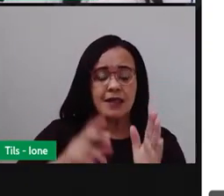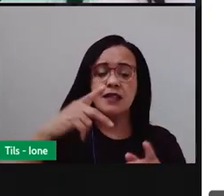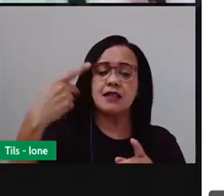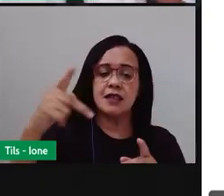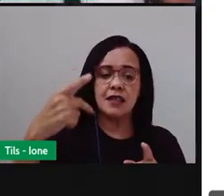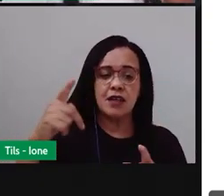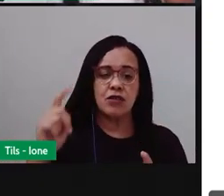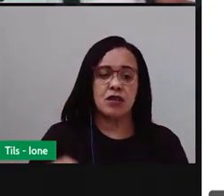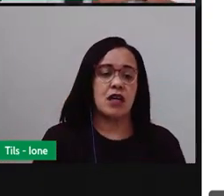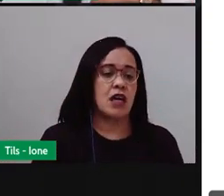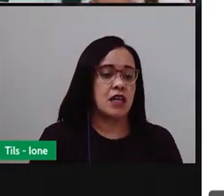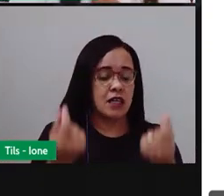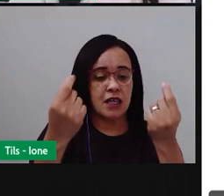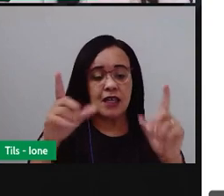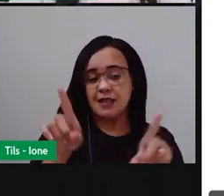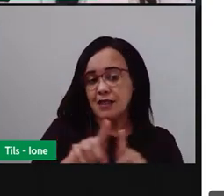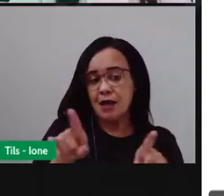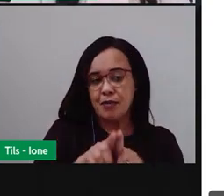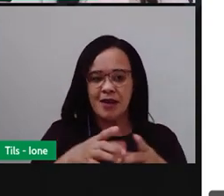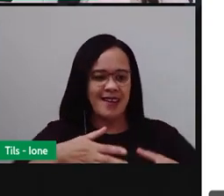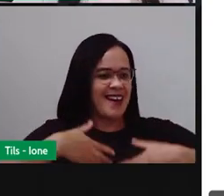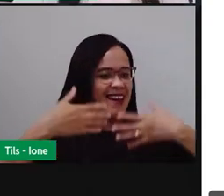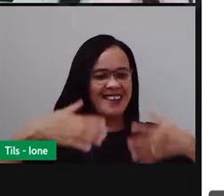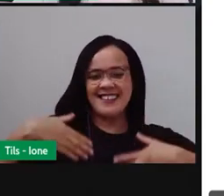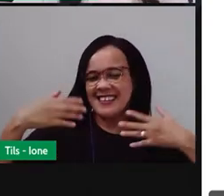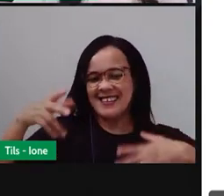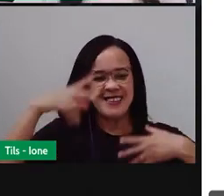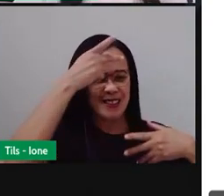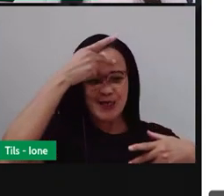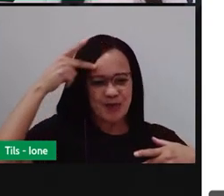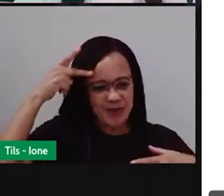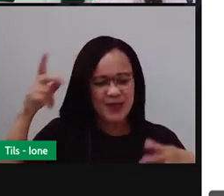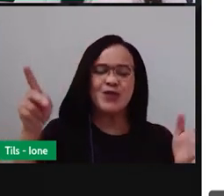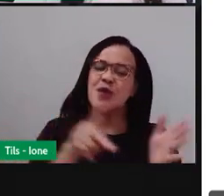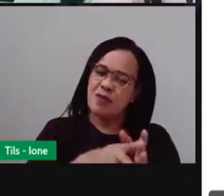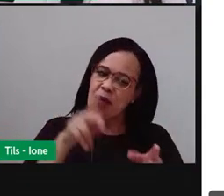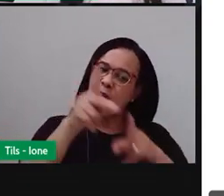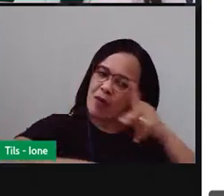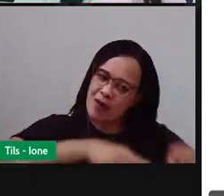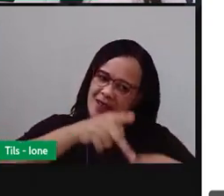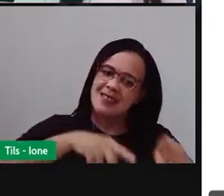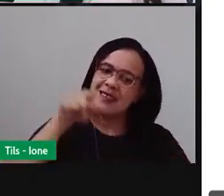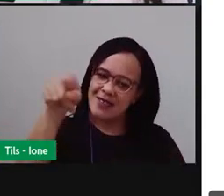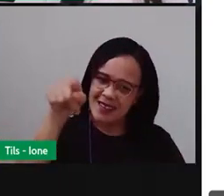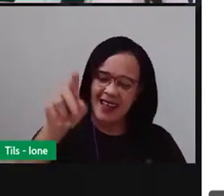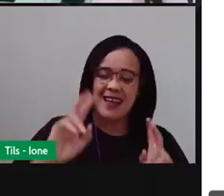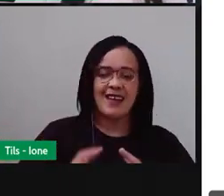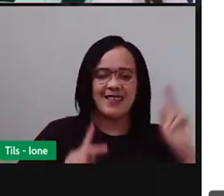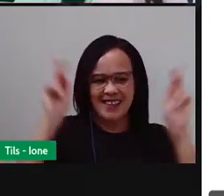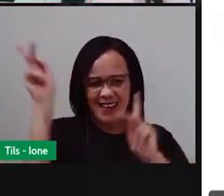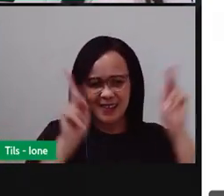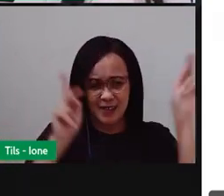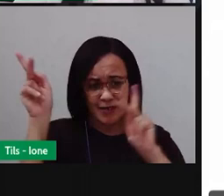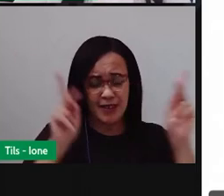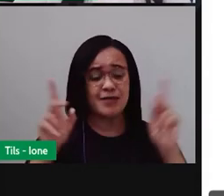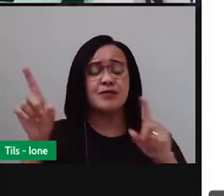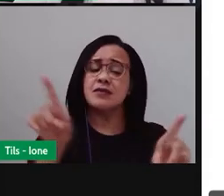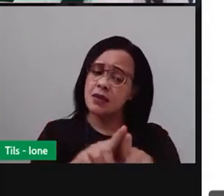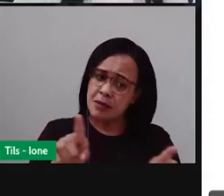Então, a gente vai ver que, além das festas de Minas, também tem aí o festejo de Carnaval, que é